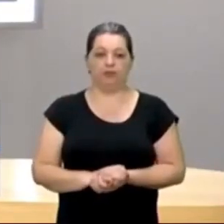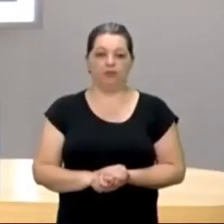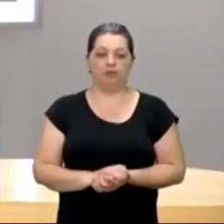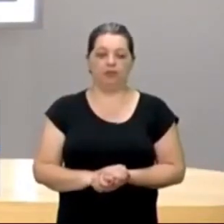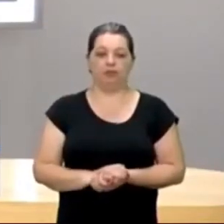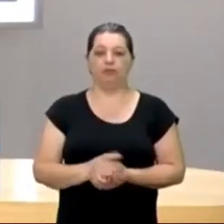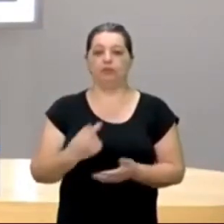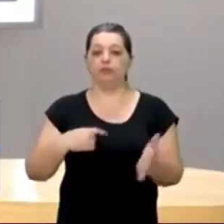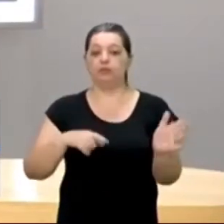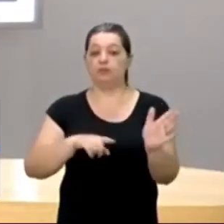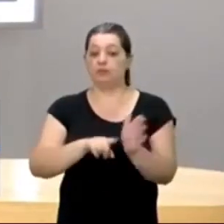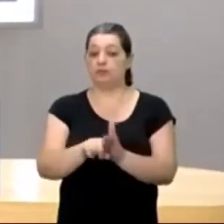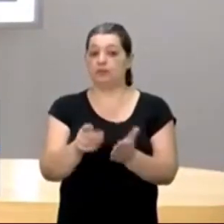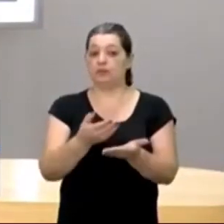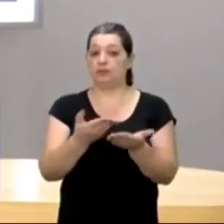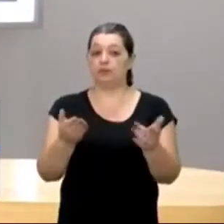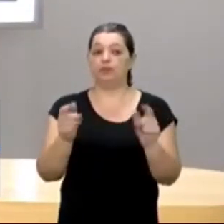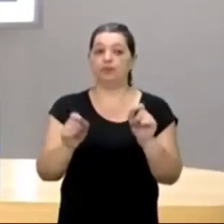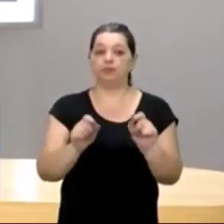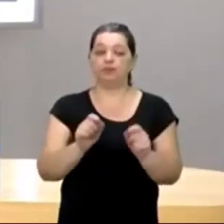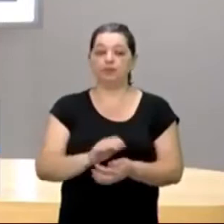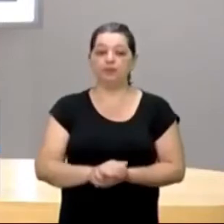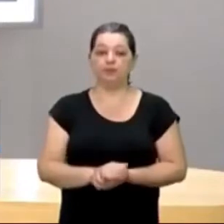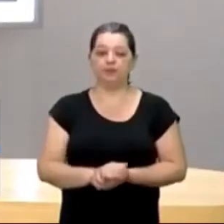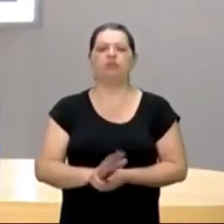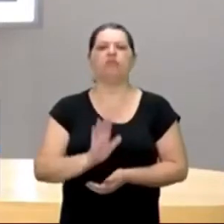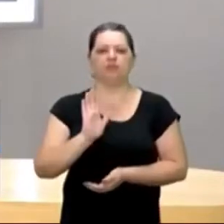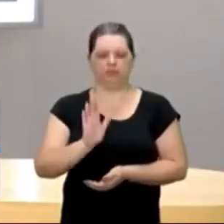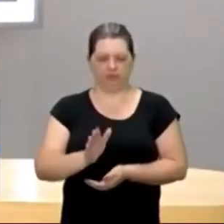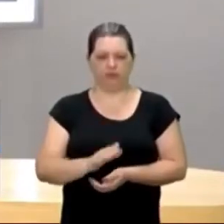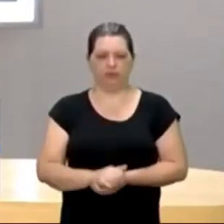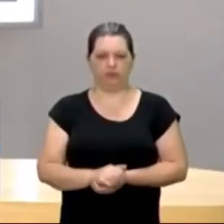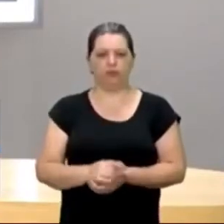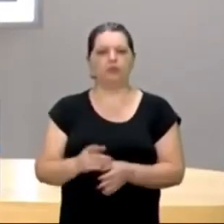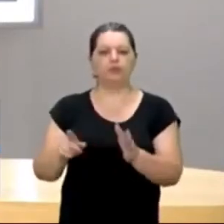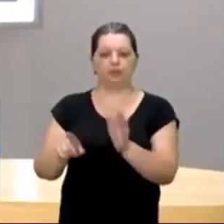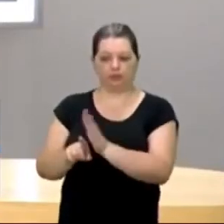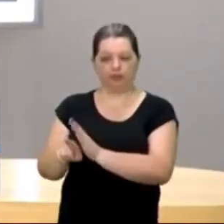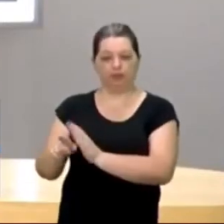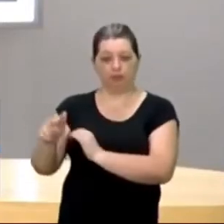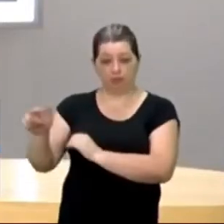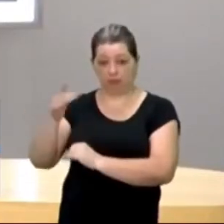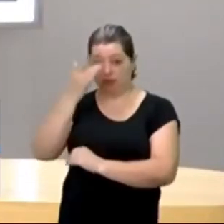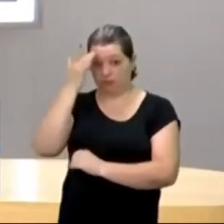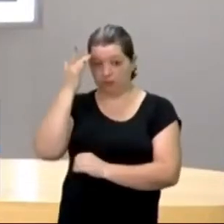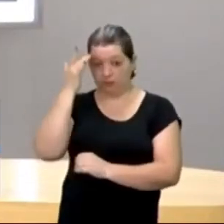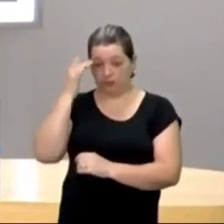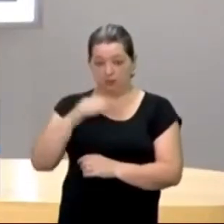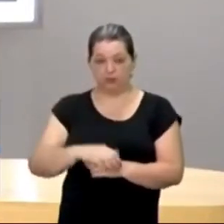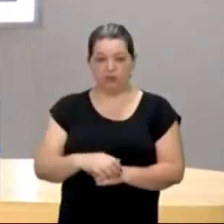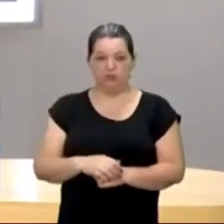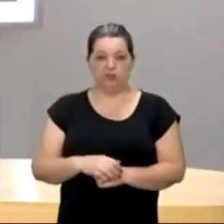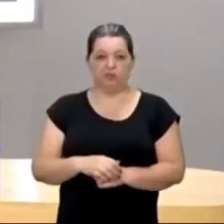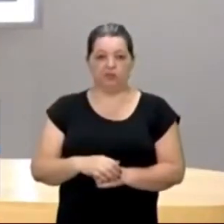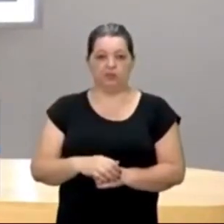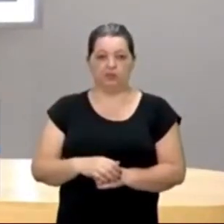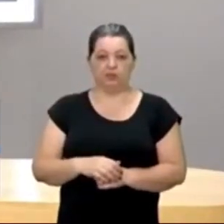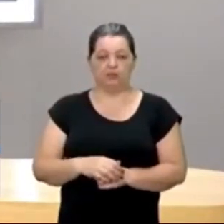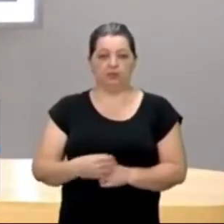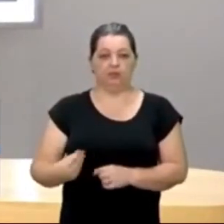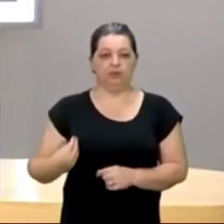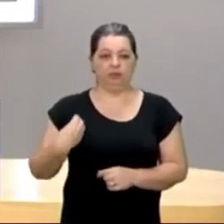pergunto a vocês. Já perguntaram para as pessoas que viviam